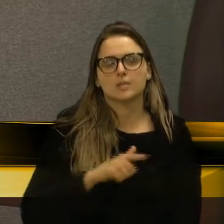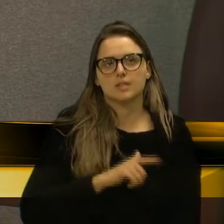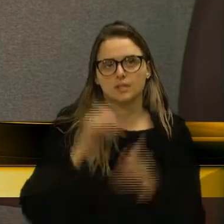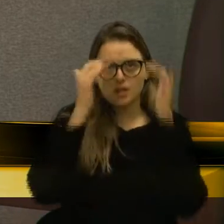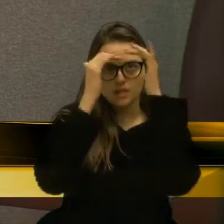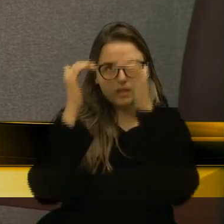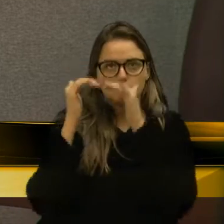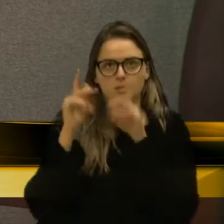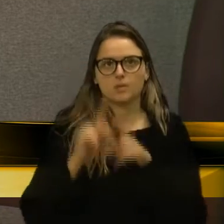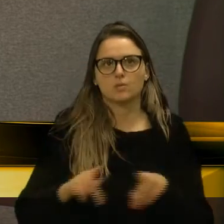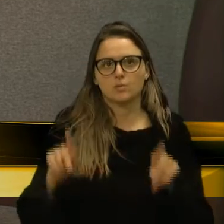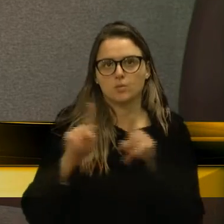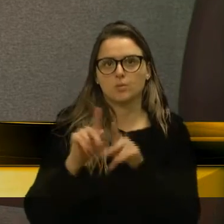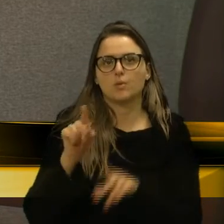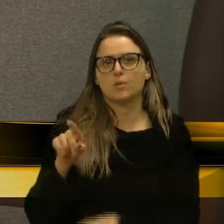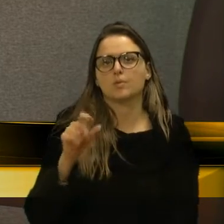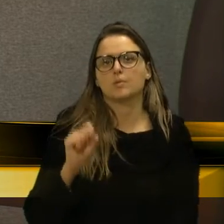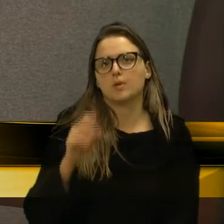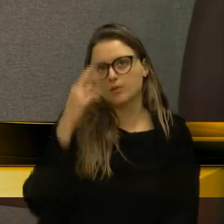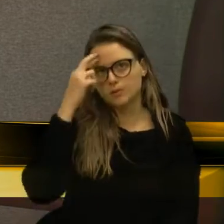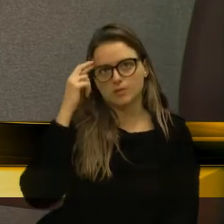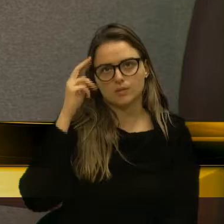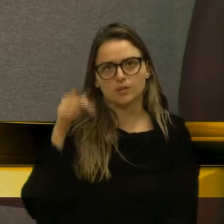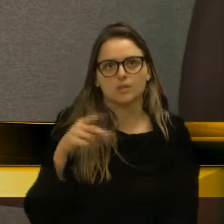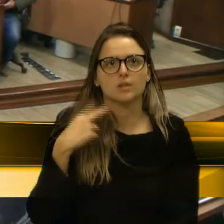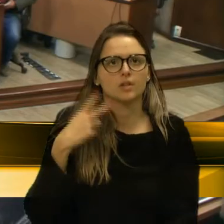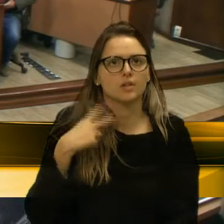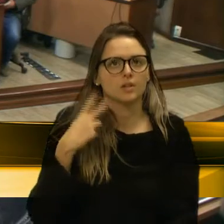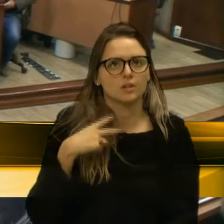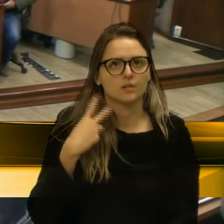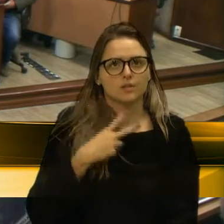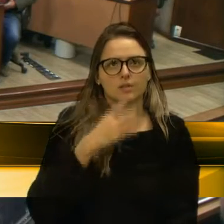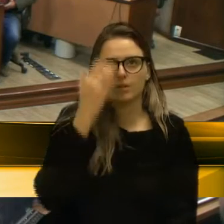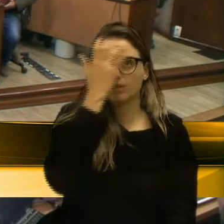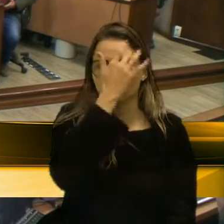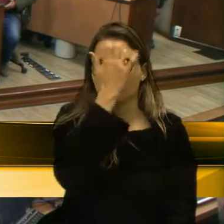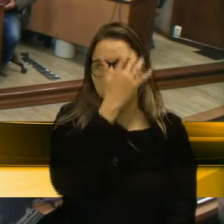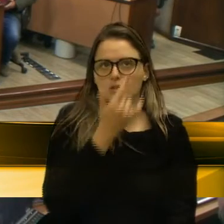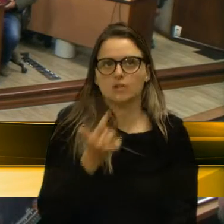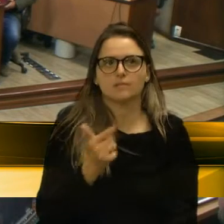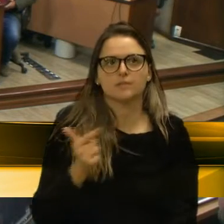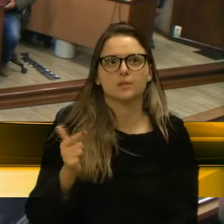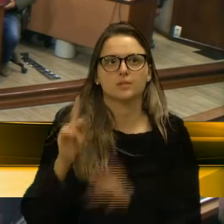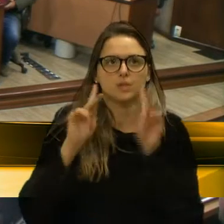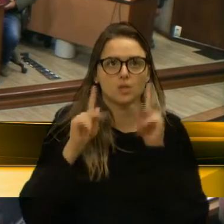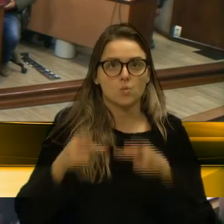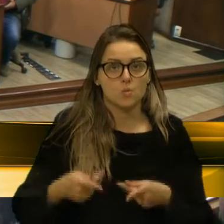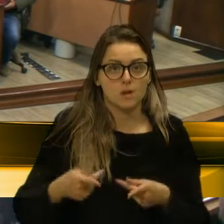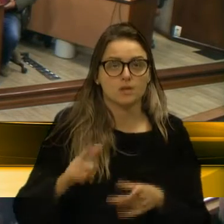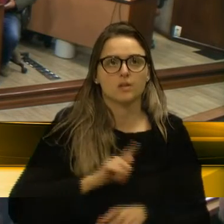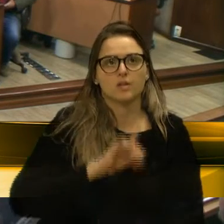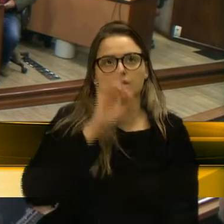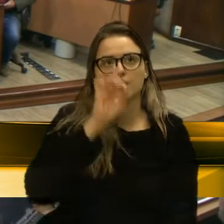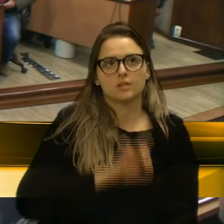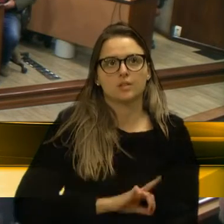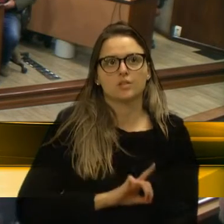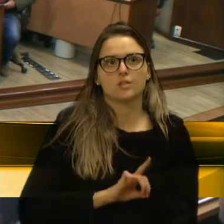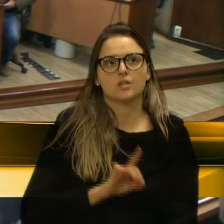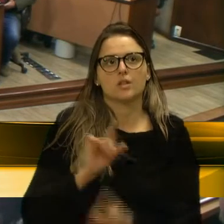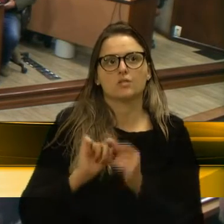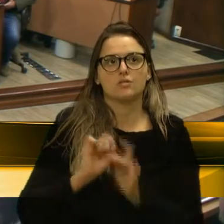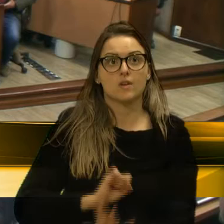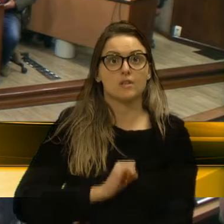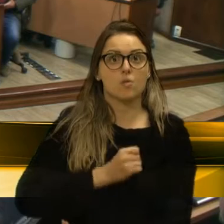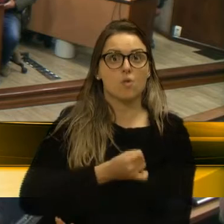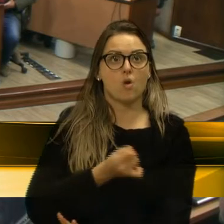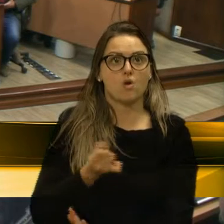povos. Isso é uma parte, vereador Rafael. Vereador Adiló, nenhum ser humano tem o direito de pregar ódio contra o